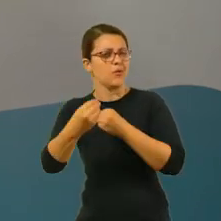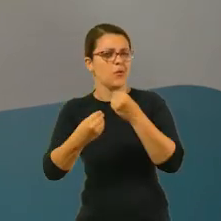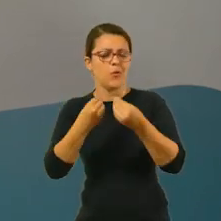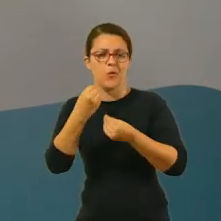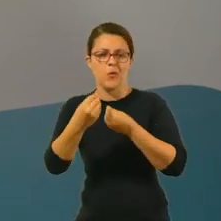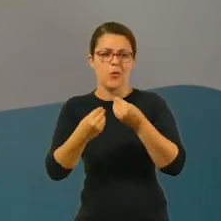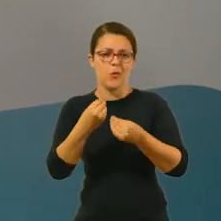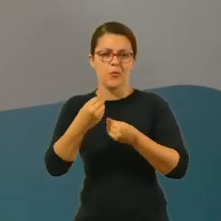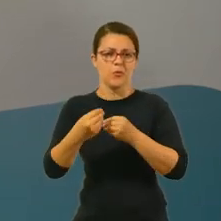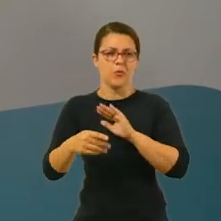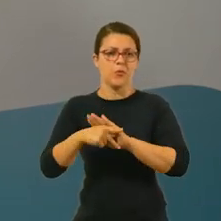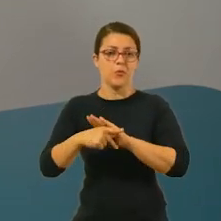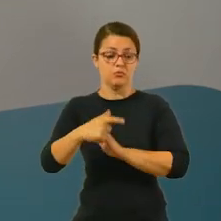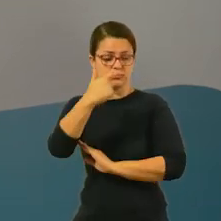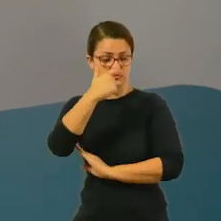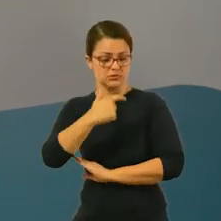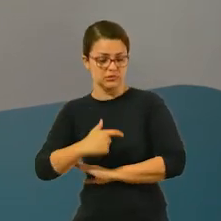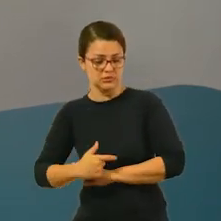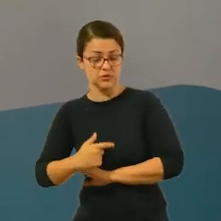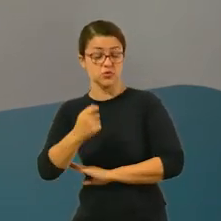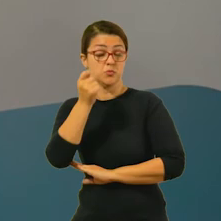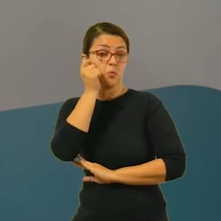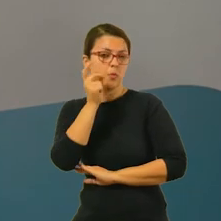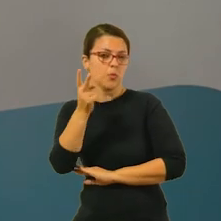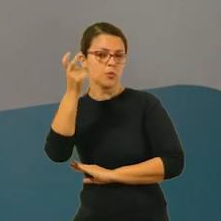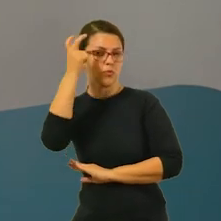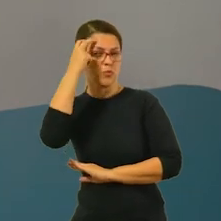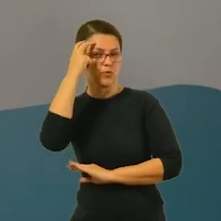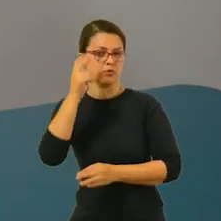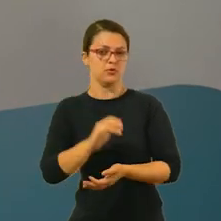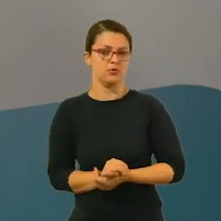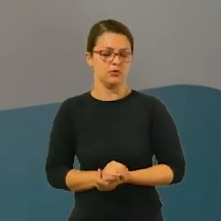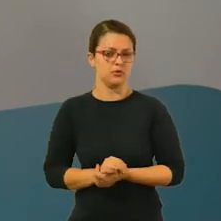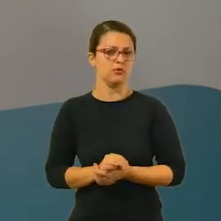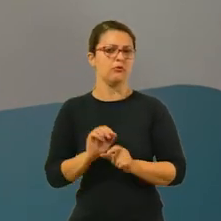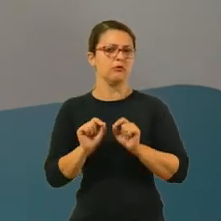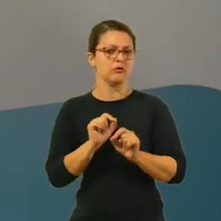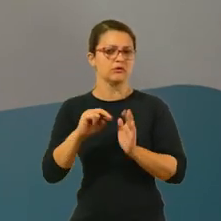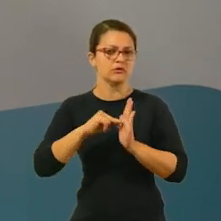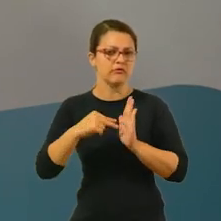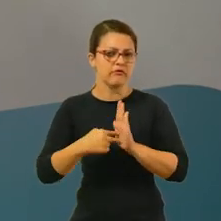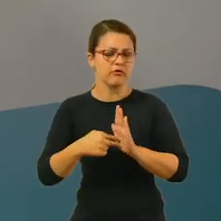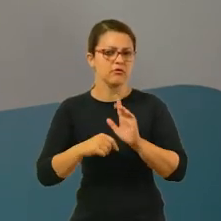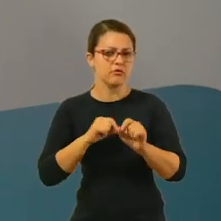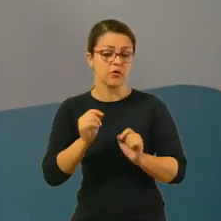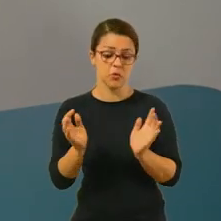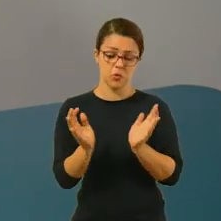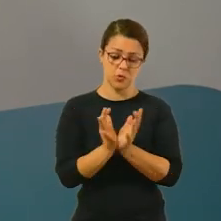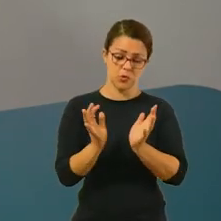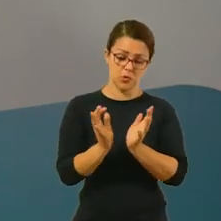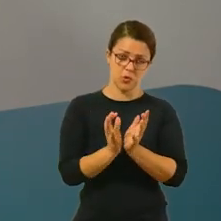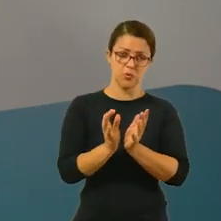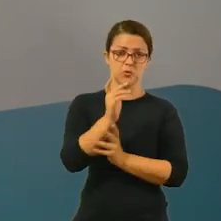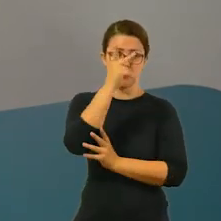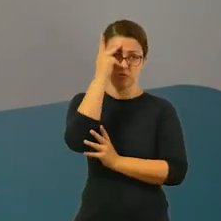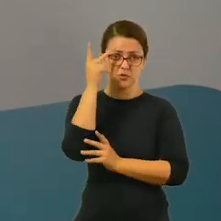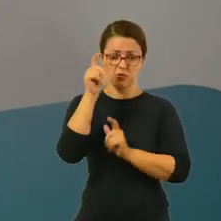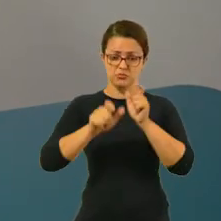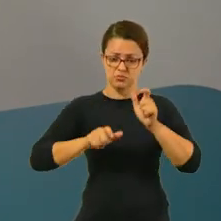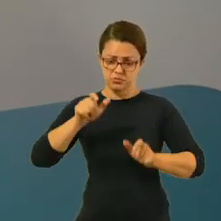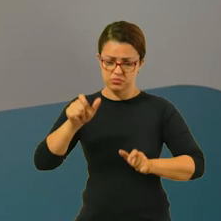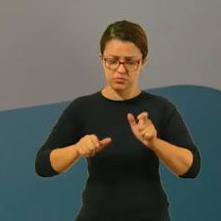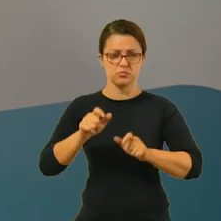em identidade cultural. Por quê? Porque a nação são grupos de pessoas que vivem em um